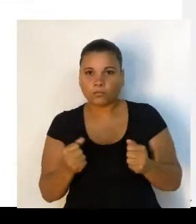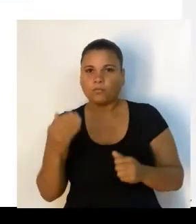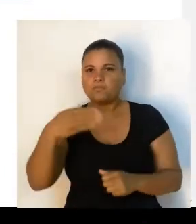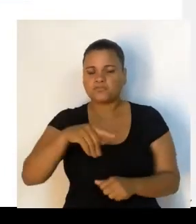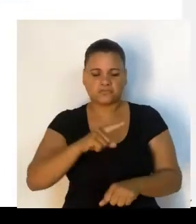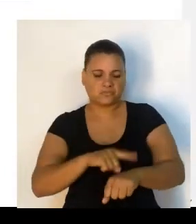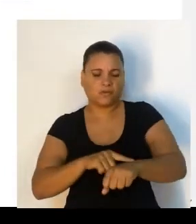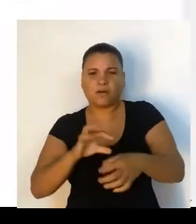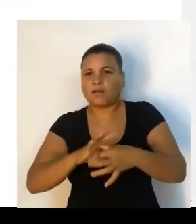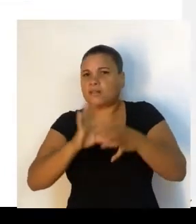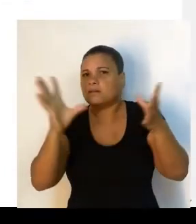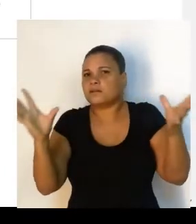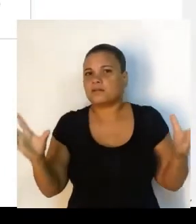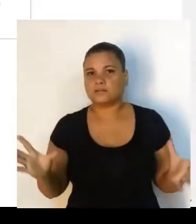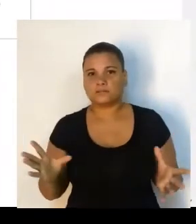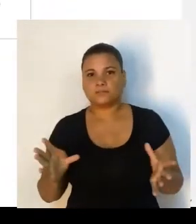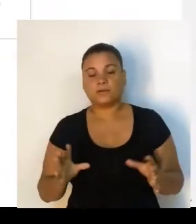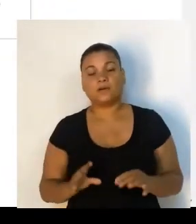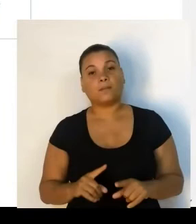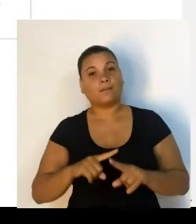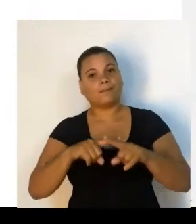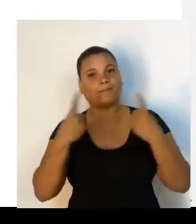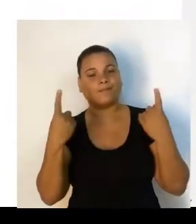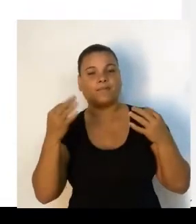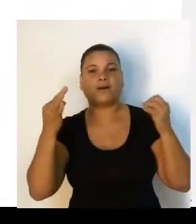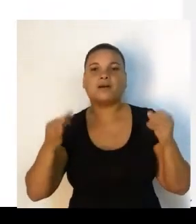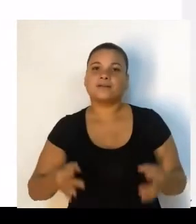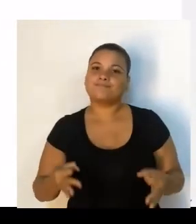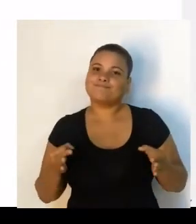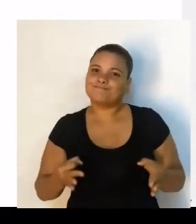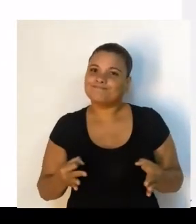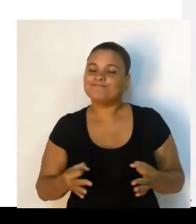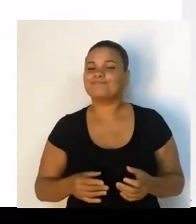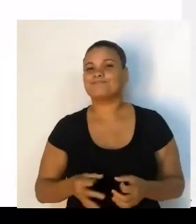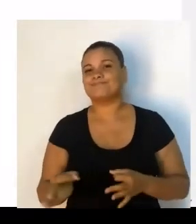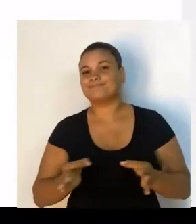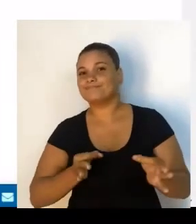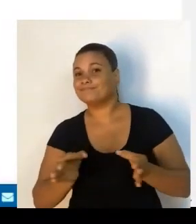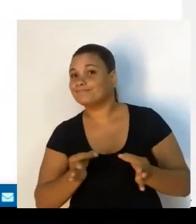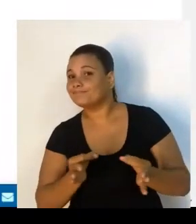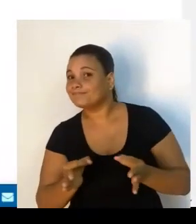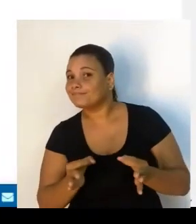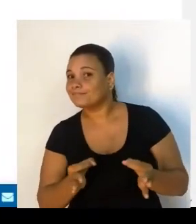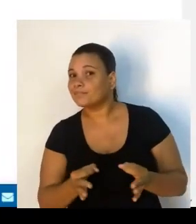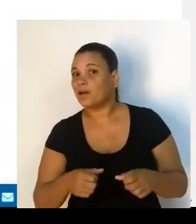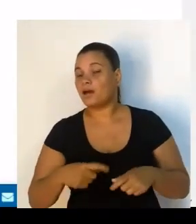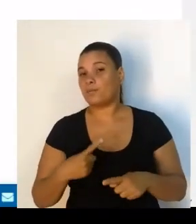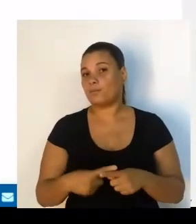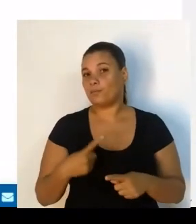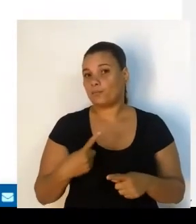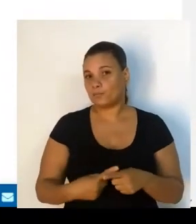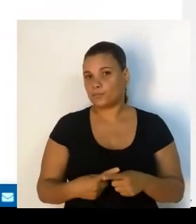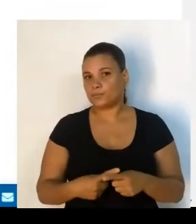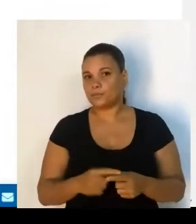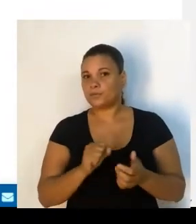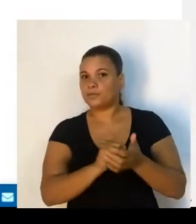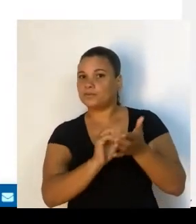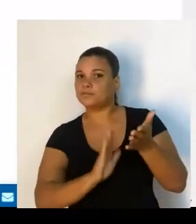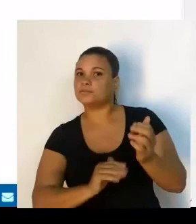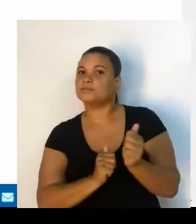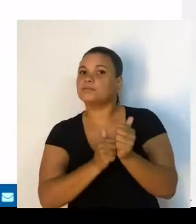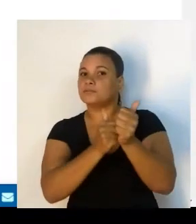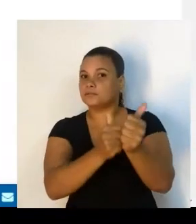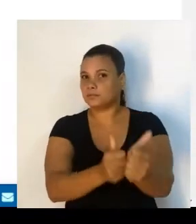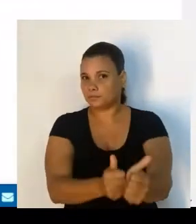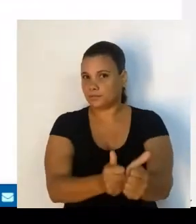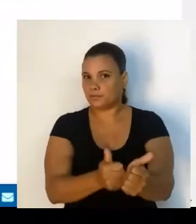qualquer momento. Porém, é necessário se organizar, para que não perca a sequência das atividades. Assim,